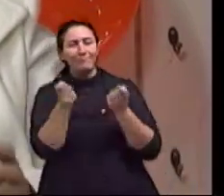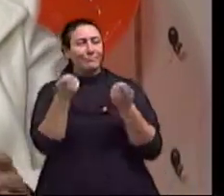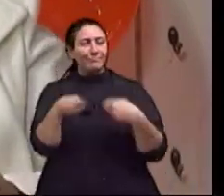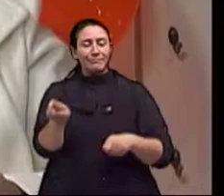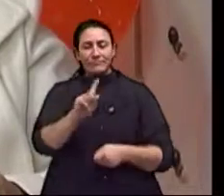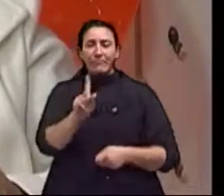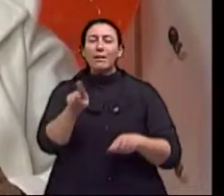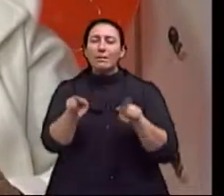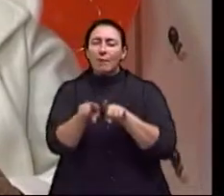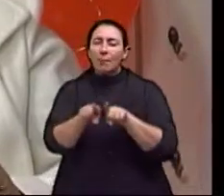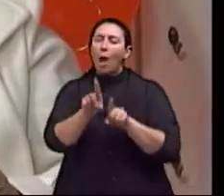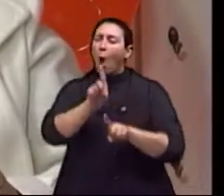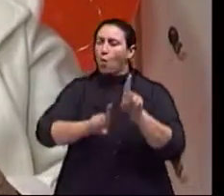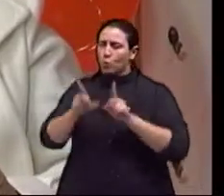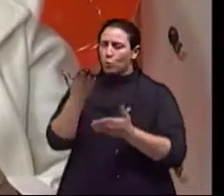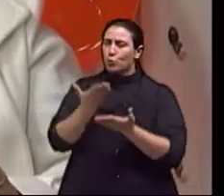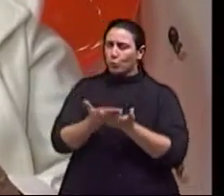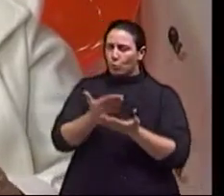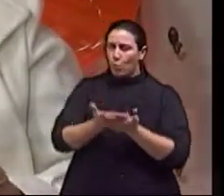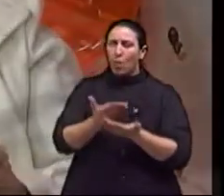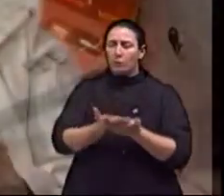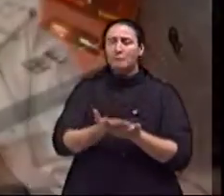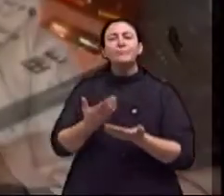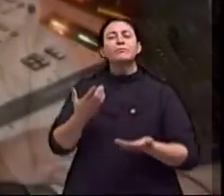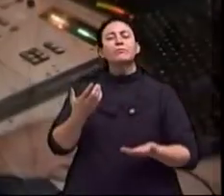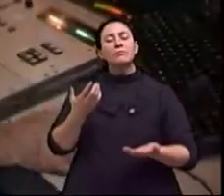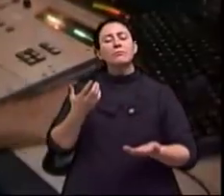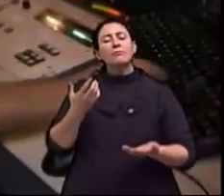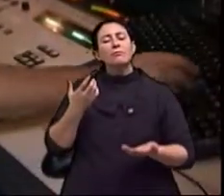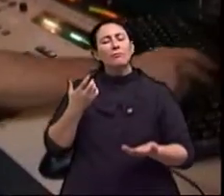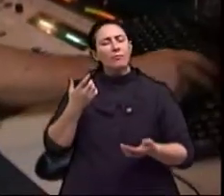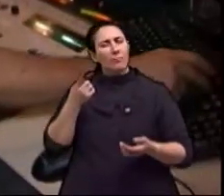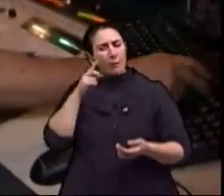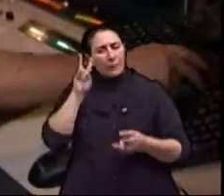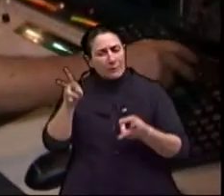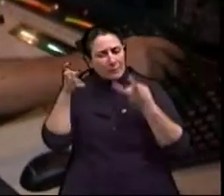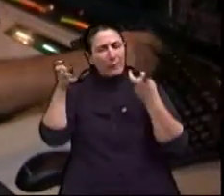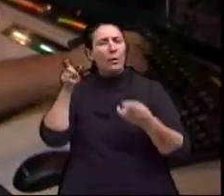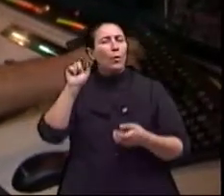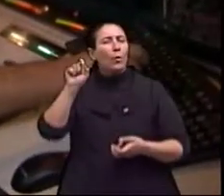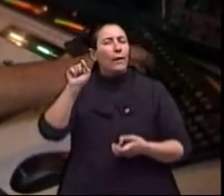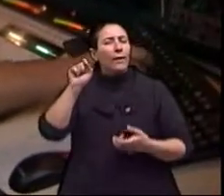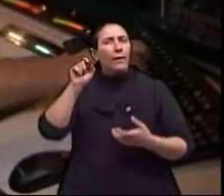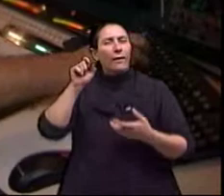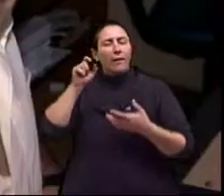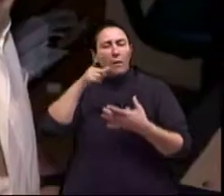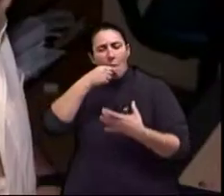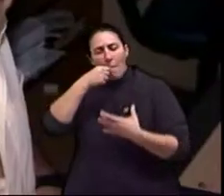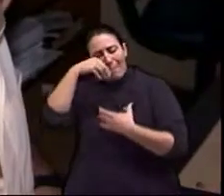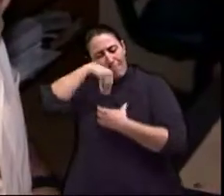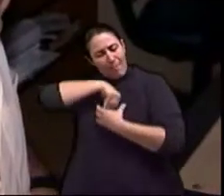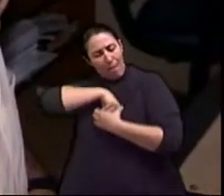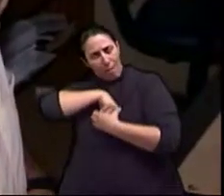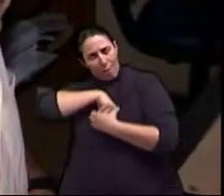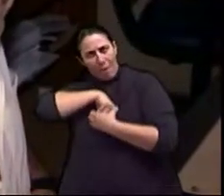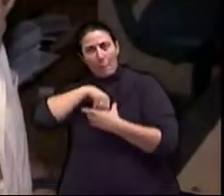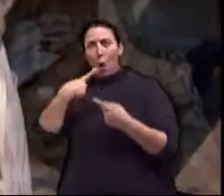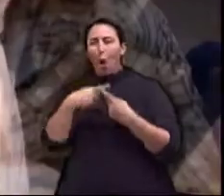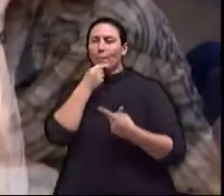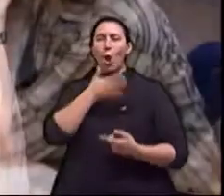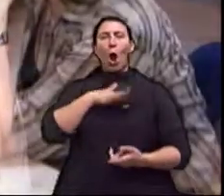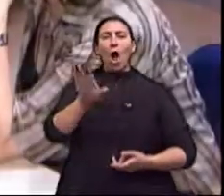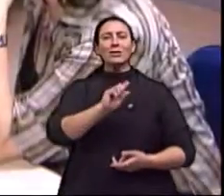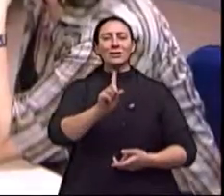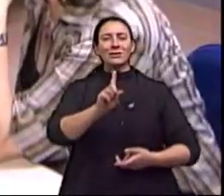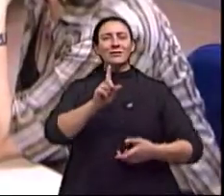Segundo alguns estudiosos, tocar nessa intimidade ou no interior do homem seria violá-lo. Por